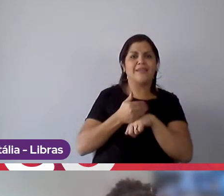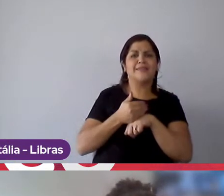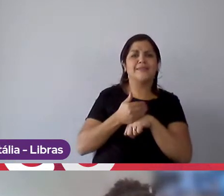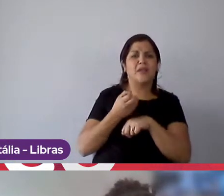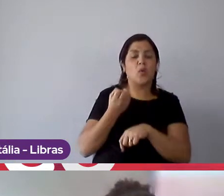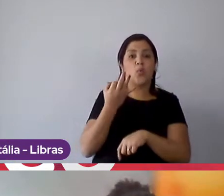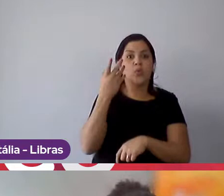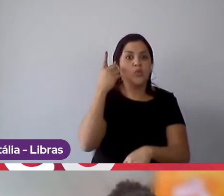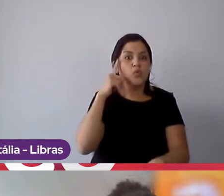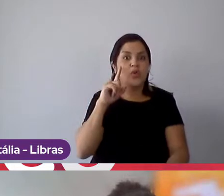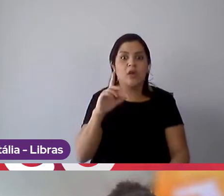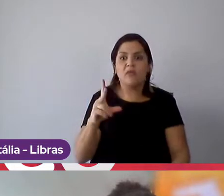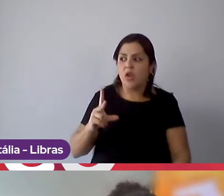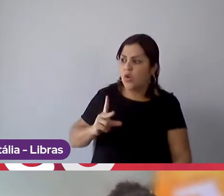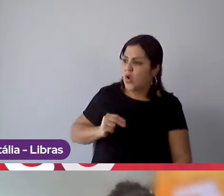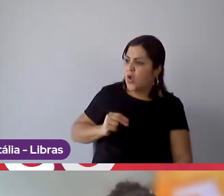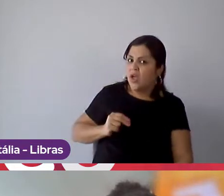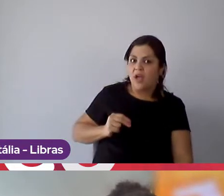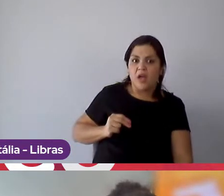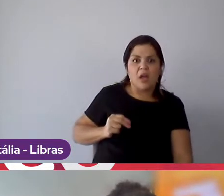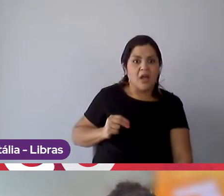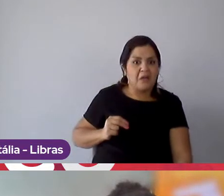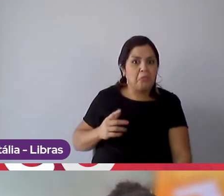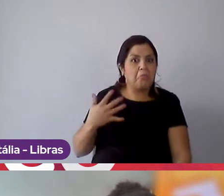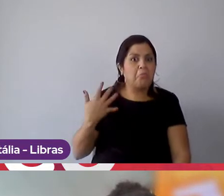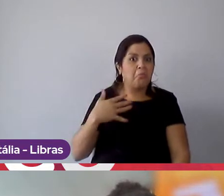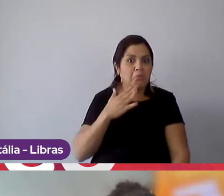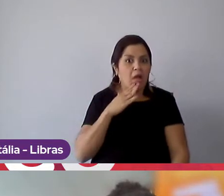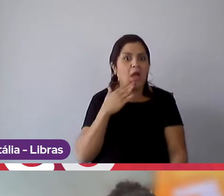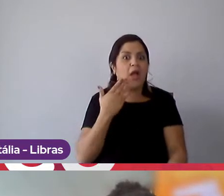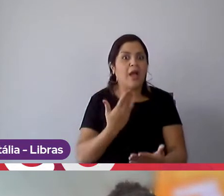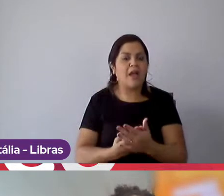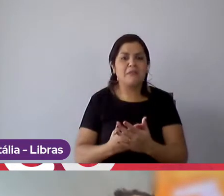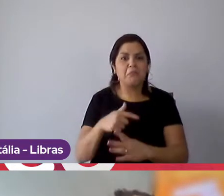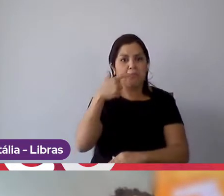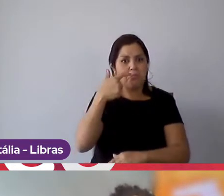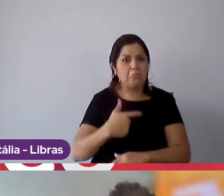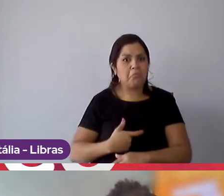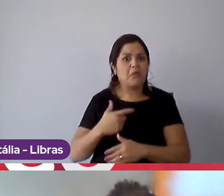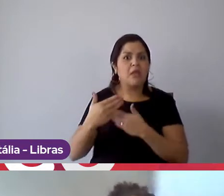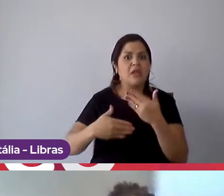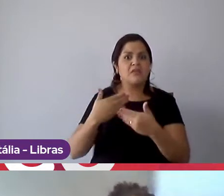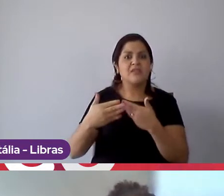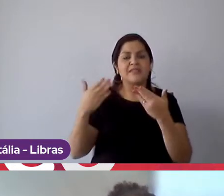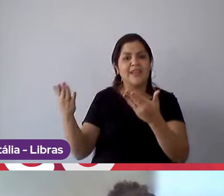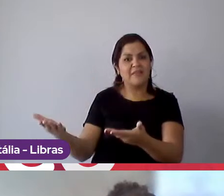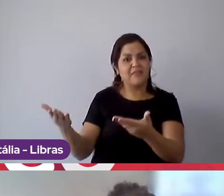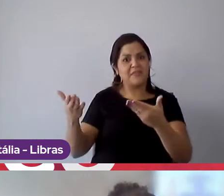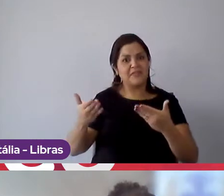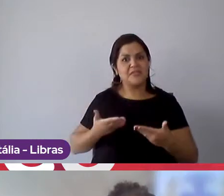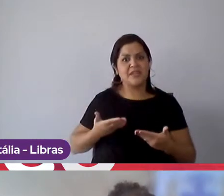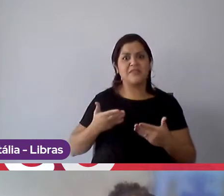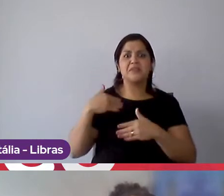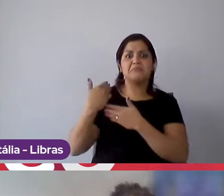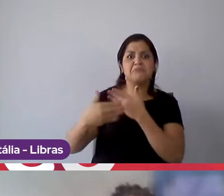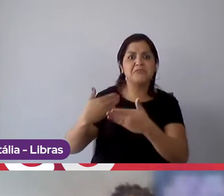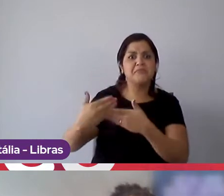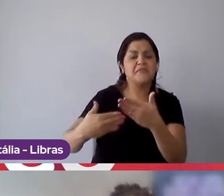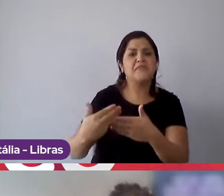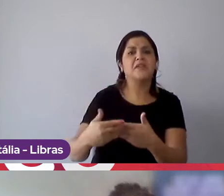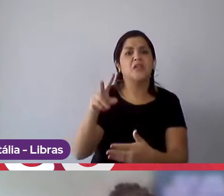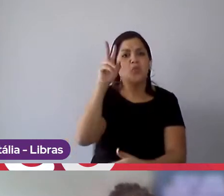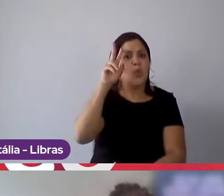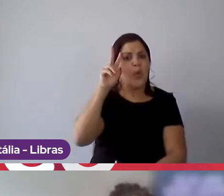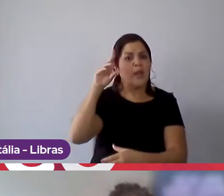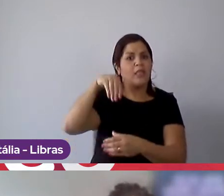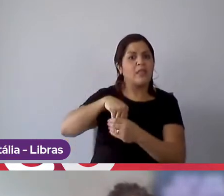eu fiquei pasmo, porque a Gabi já estava totalmente desenvolvida, estava me recebendo fazendo o meu onboarding aqui na Mondelez